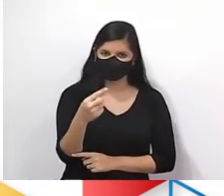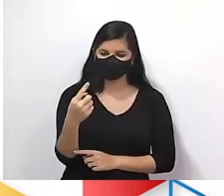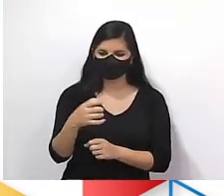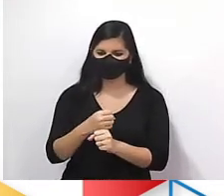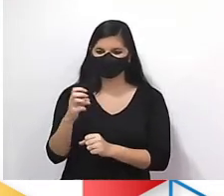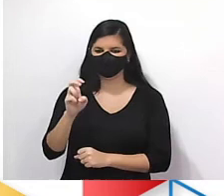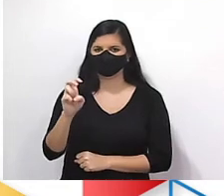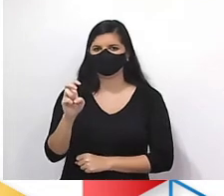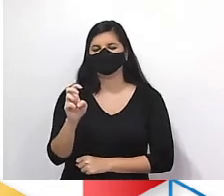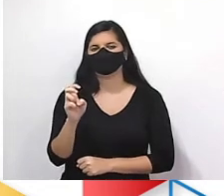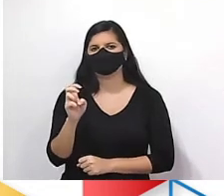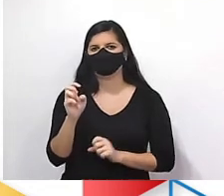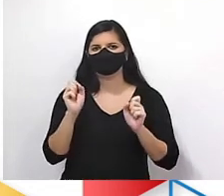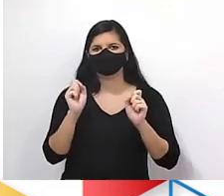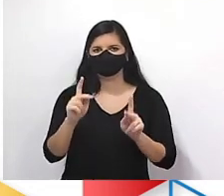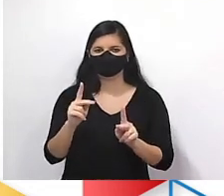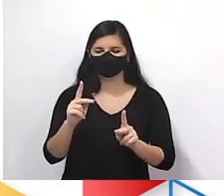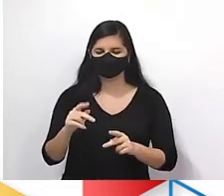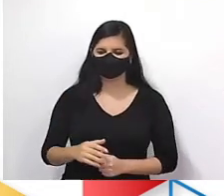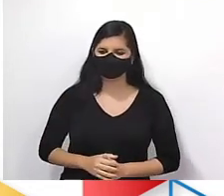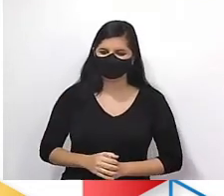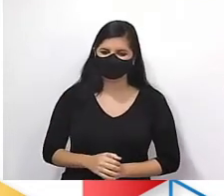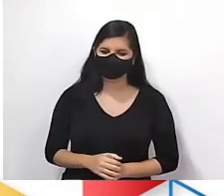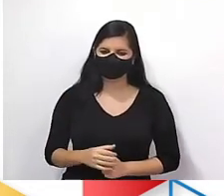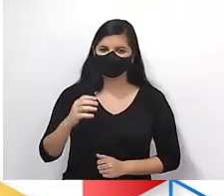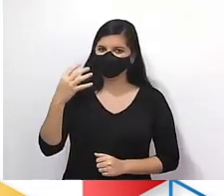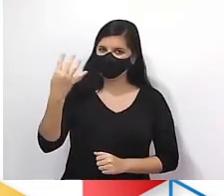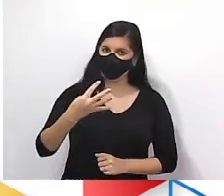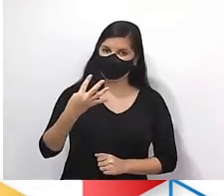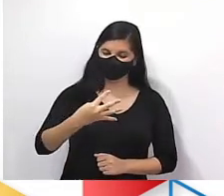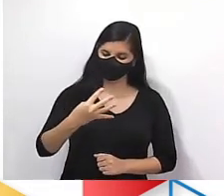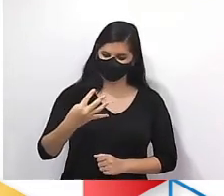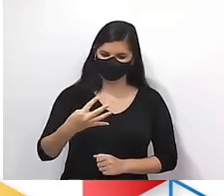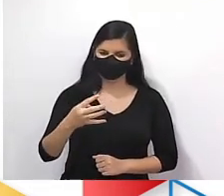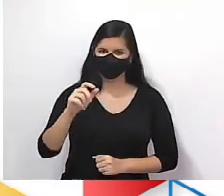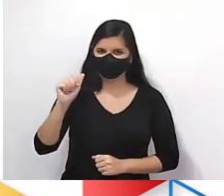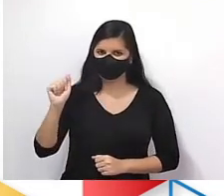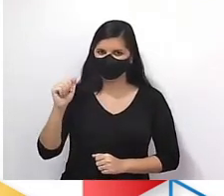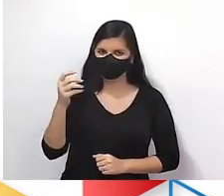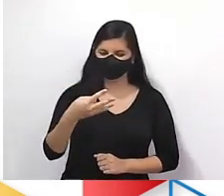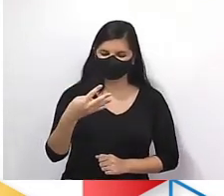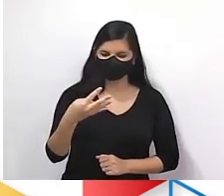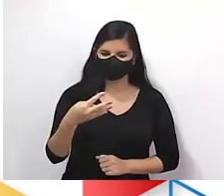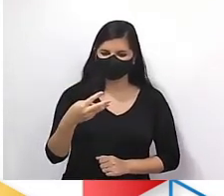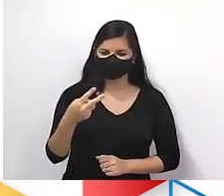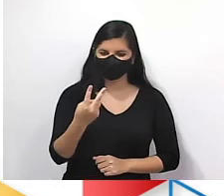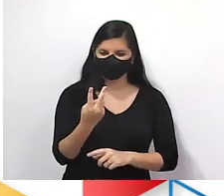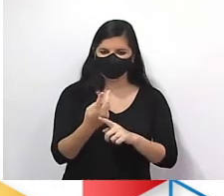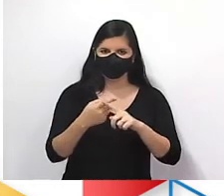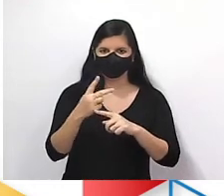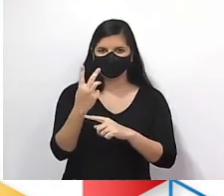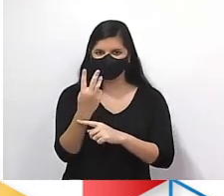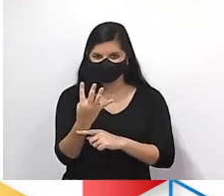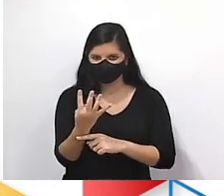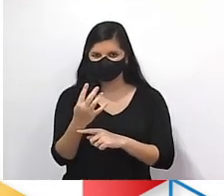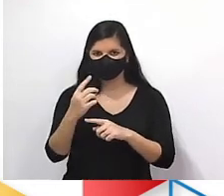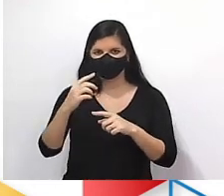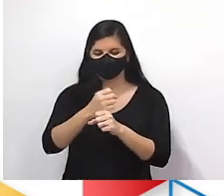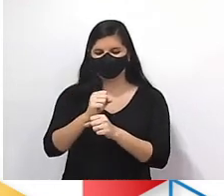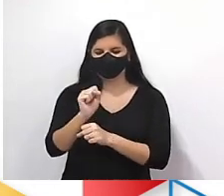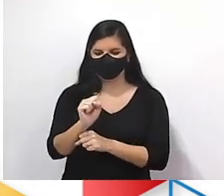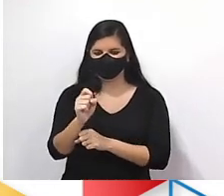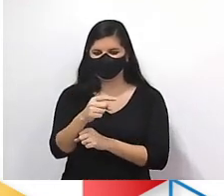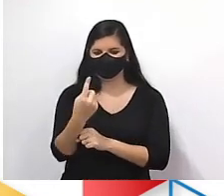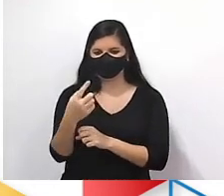menos 1, 5. Calculamos já o A3. Assim como eu vou calcular o A4. 2 vezes 4 dá 8, menos